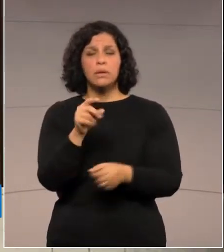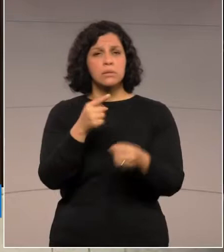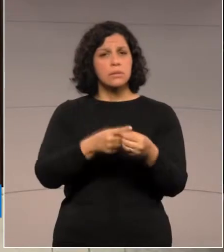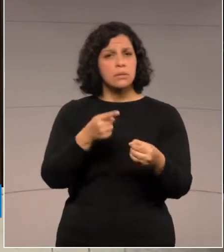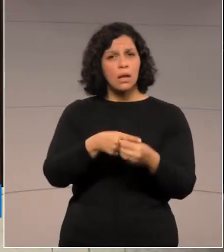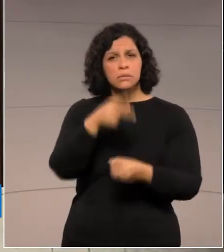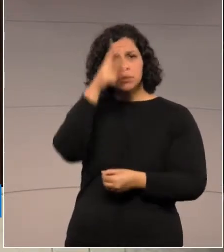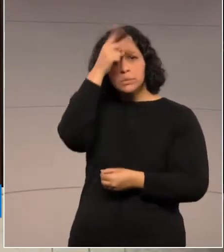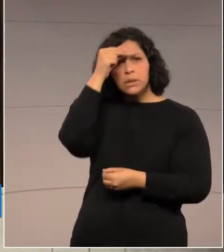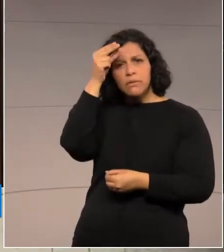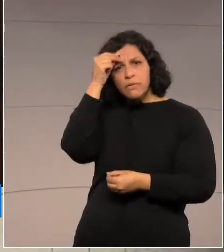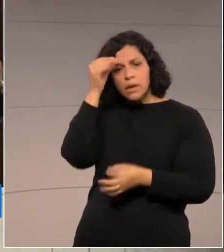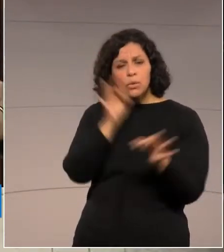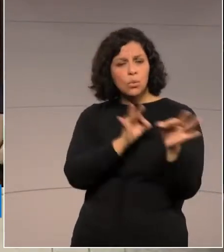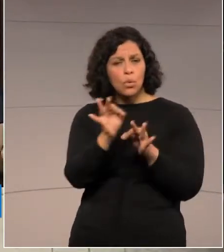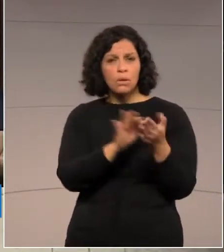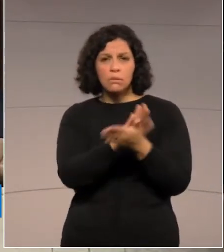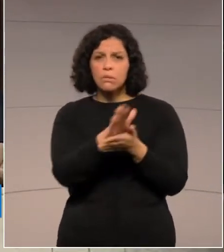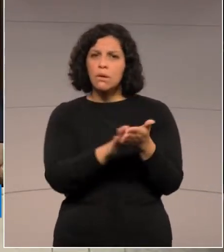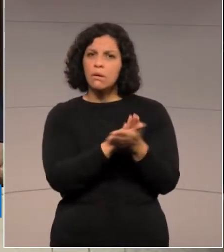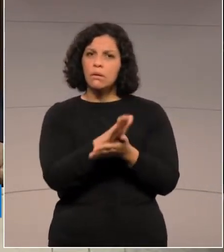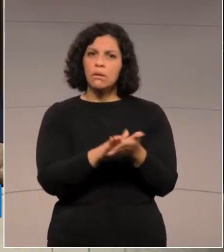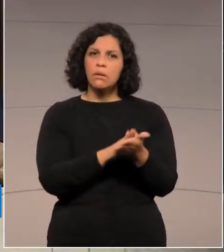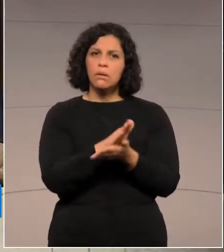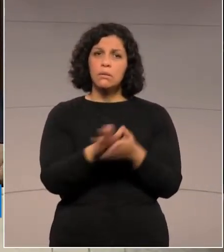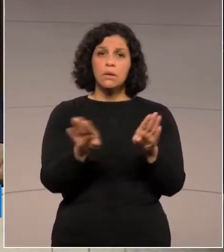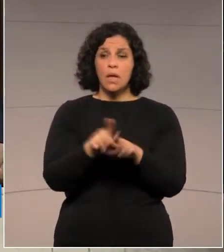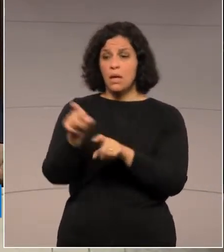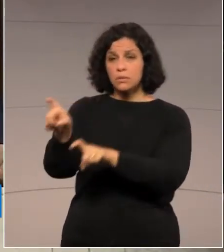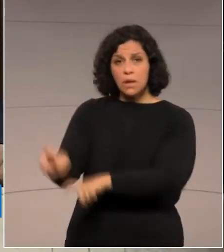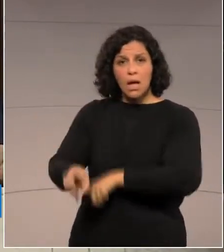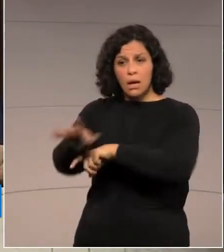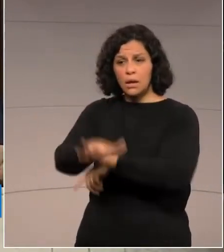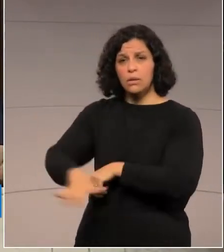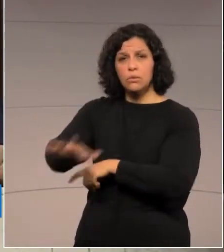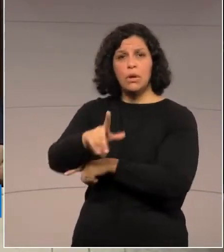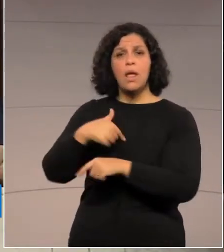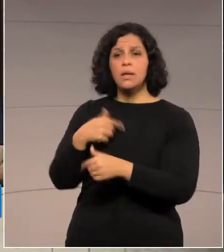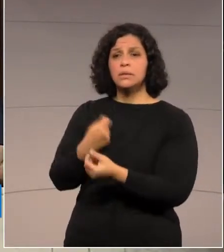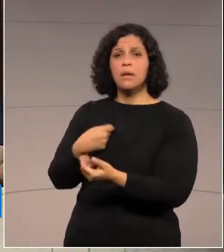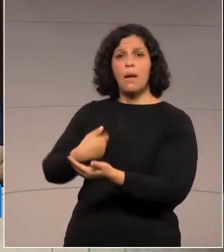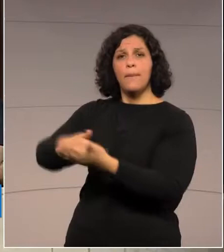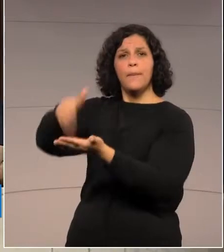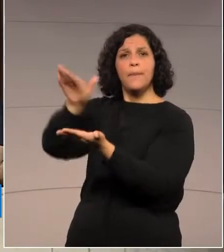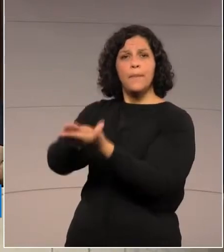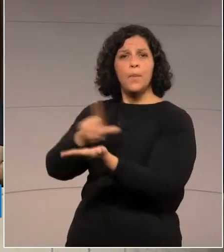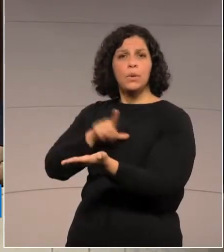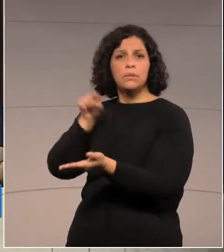prefeitos não organizem e os agricultores desses municípios são punidos,